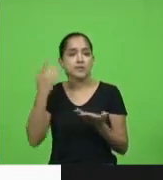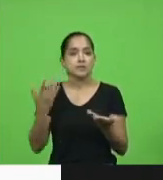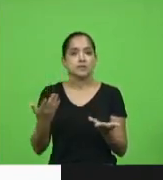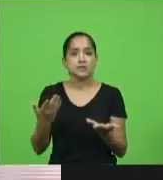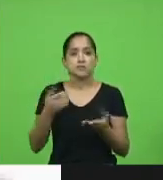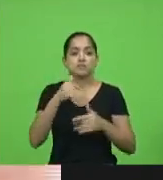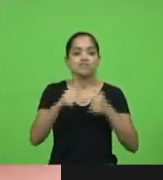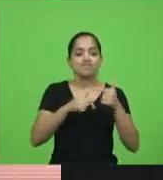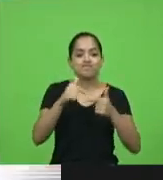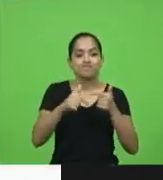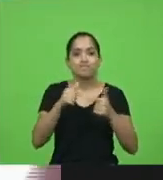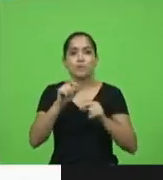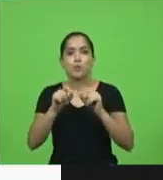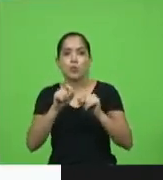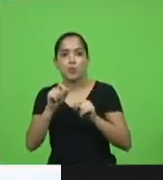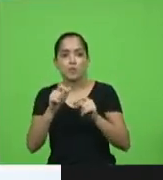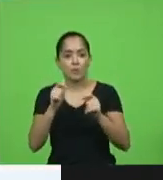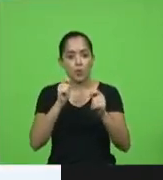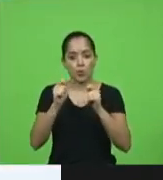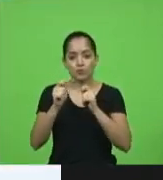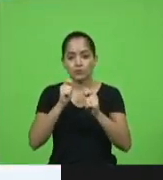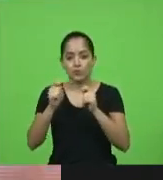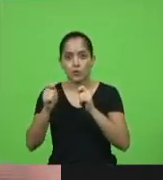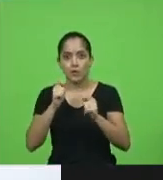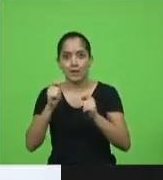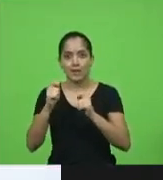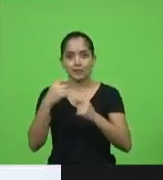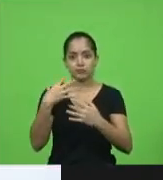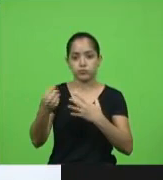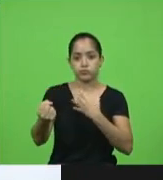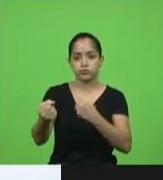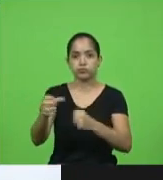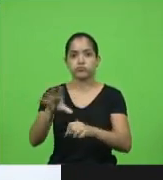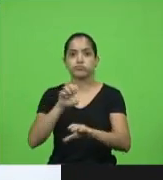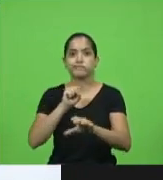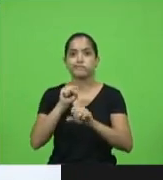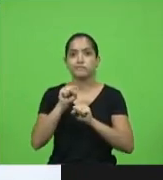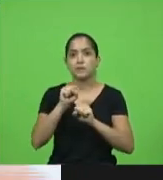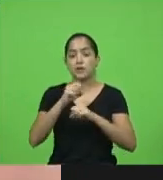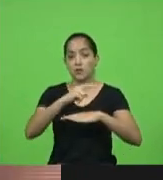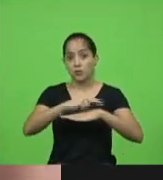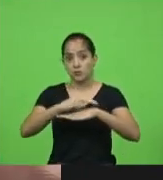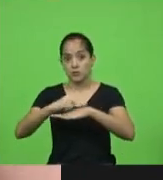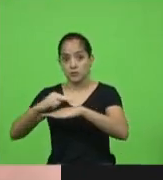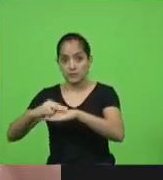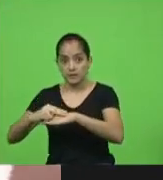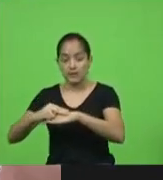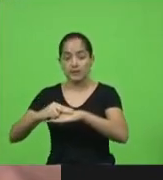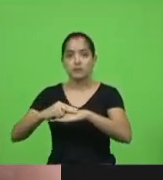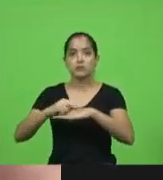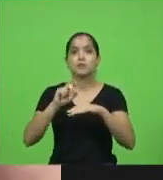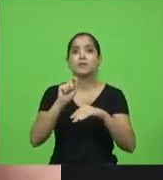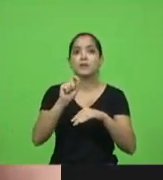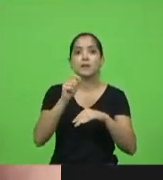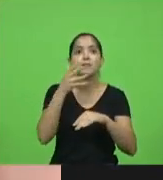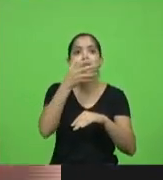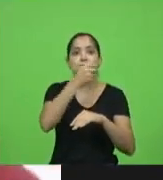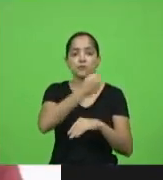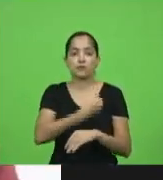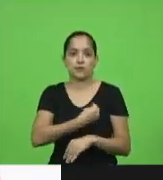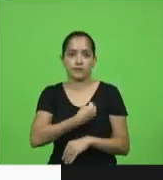trabalharmos para conter o contágio. Os leitos de UTI existem para salvar vidas